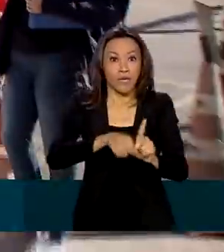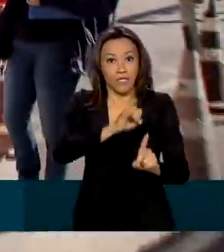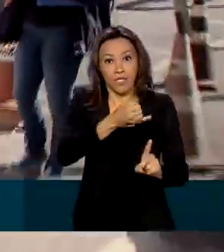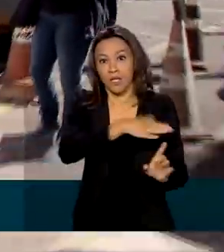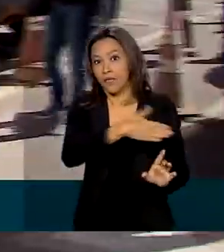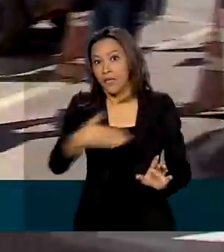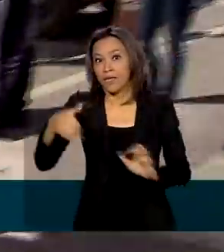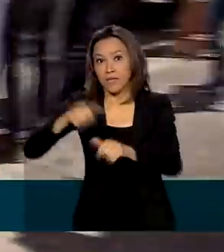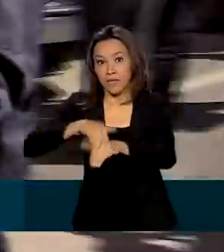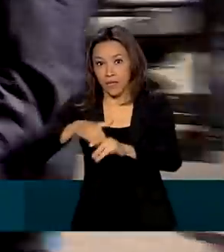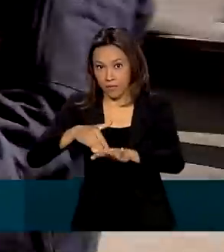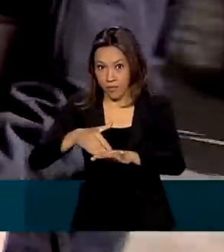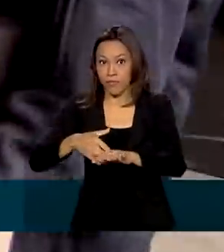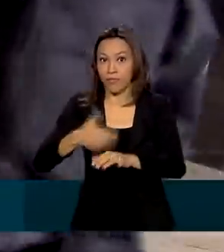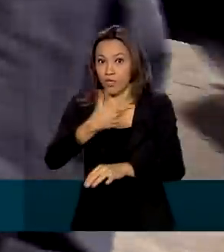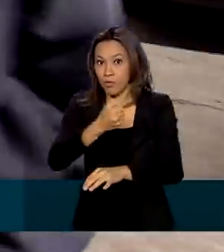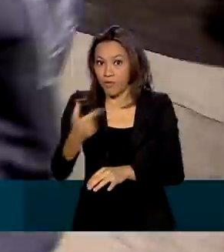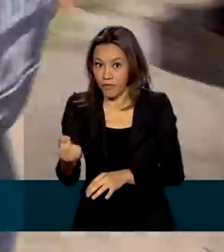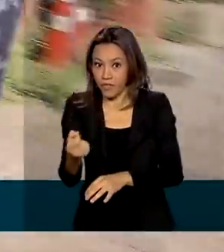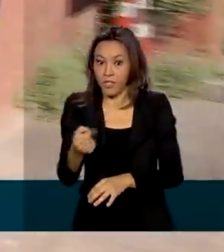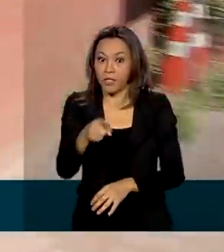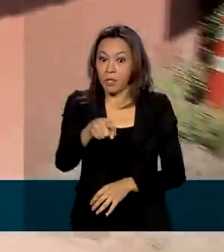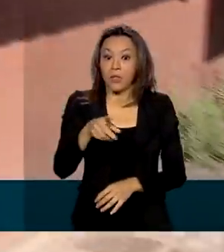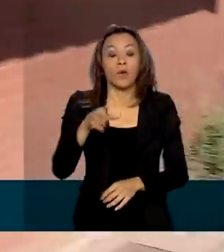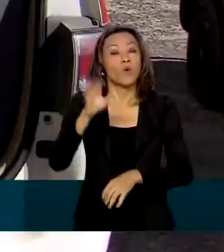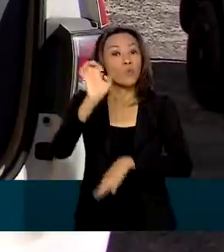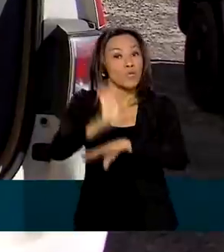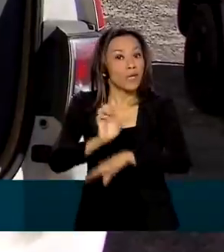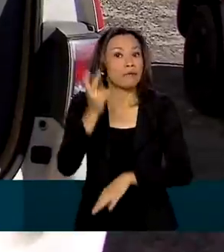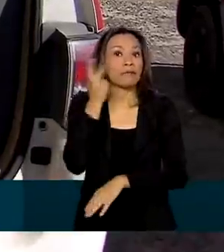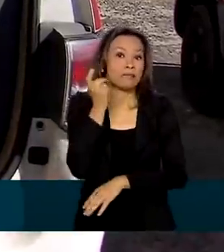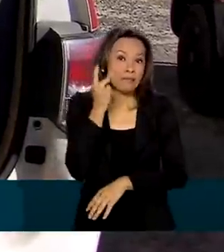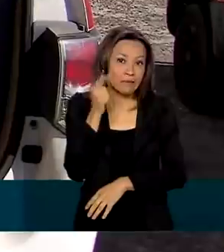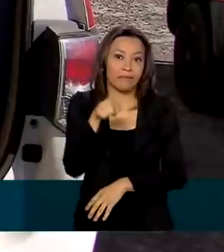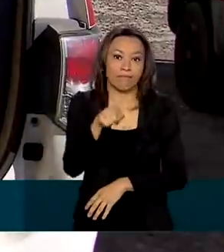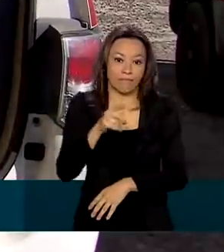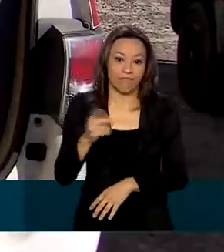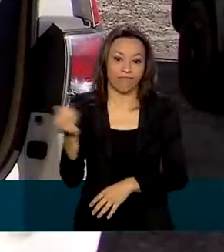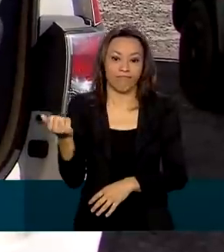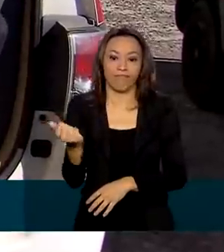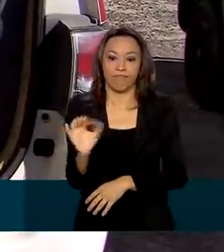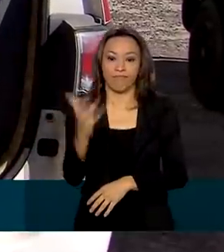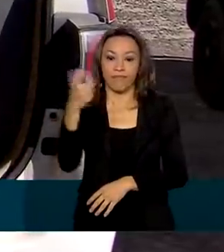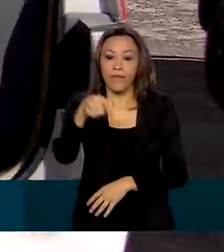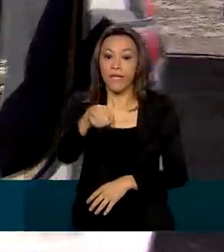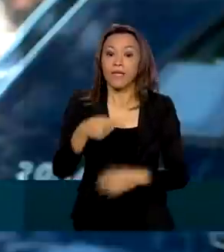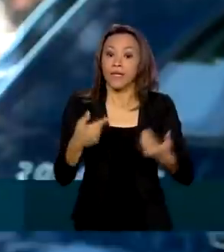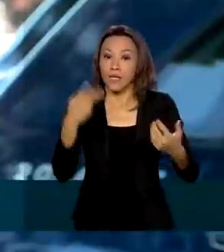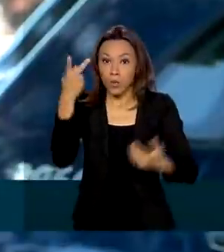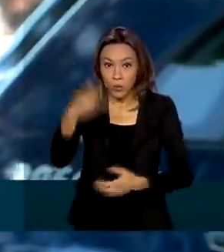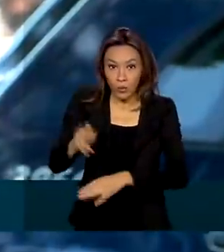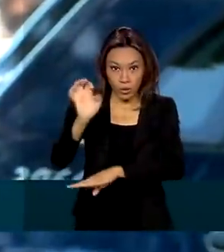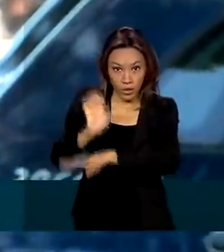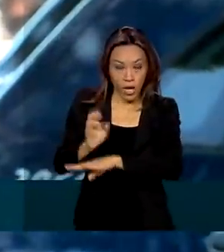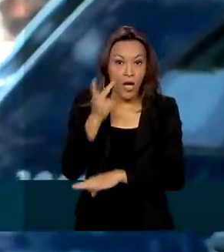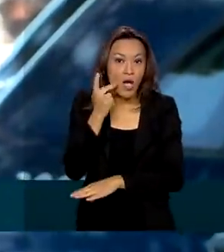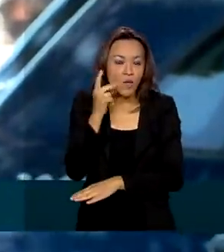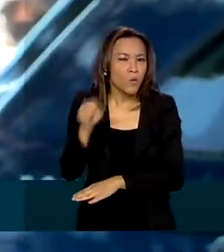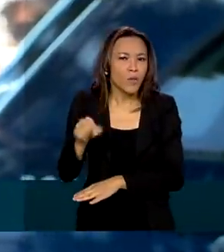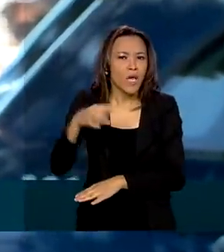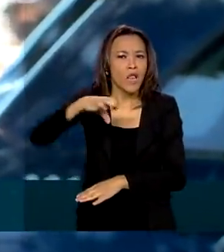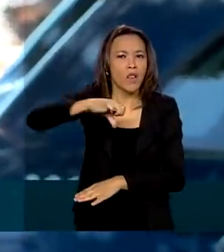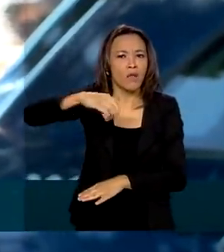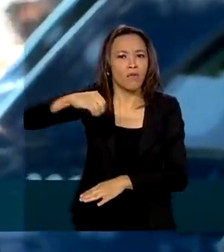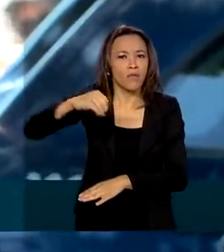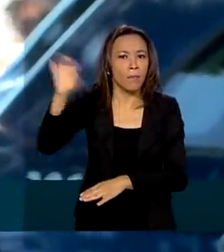Entre eles está o Ceará. Dados da Secretaria de Segurança Pública e Defesa Social do Estado mostram que 90